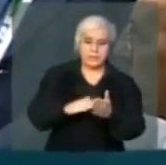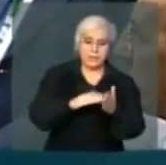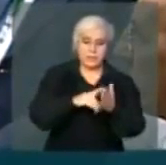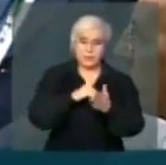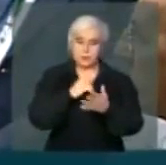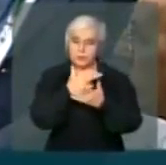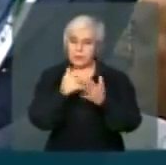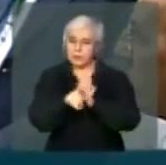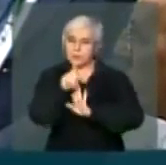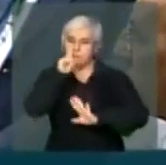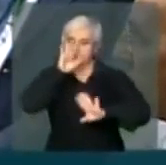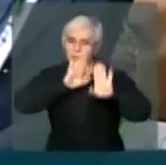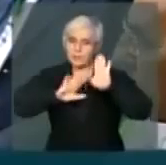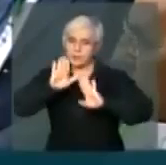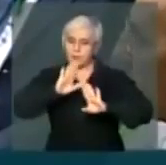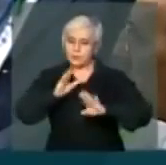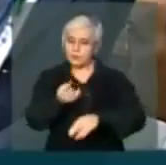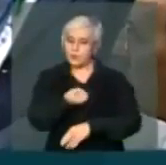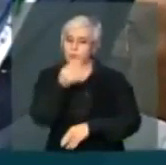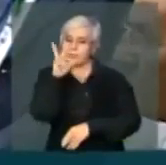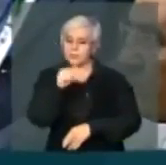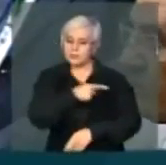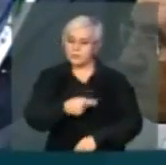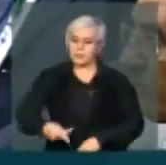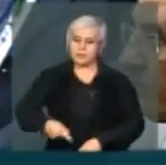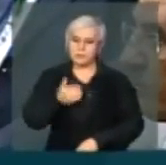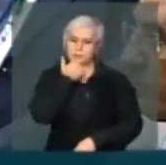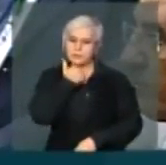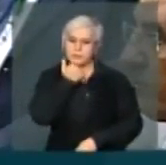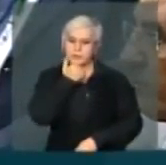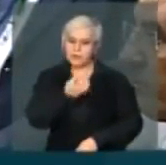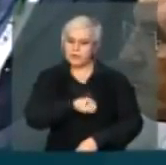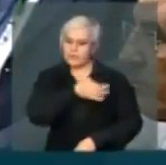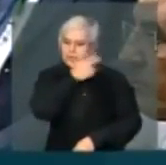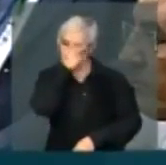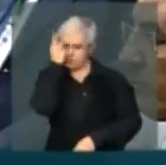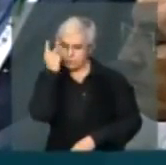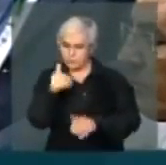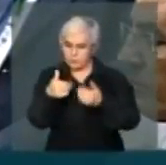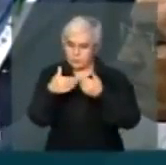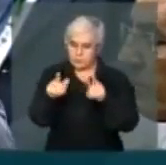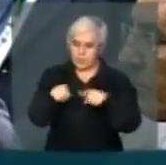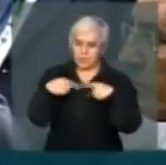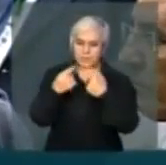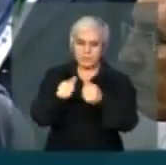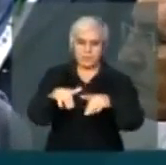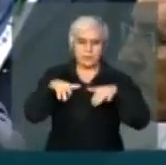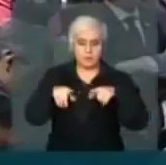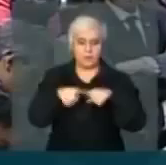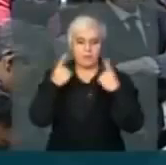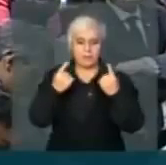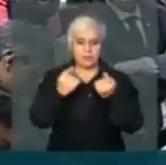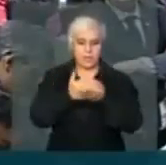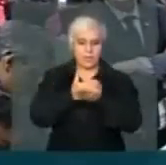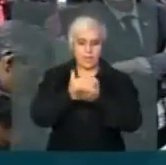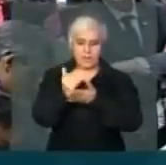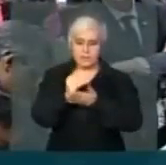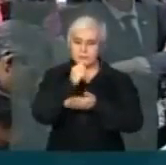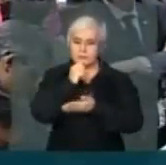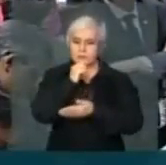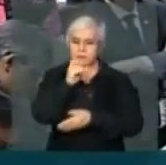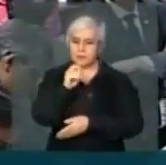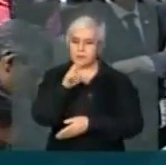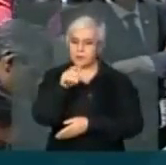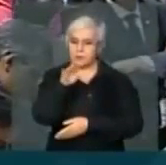perigoso quantas vezes o presidente Henrique e outros abriram a sessão sem ter iniciado a do dia